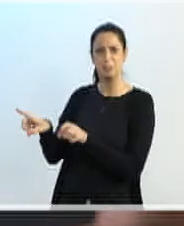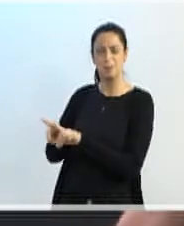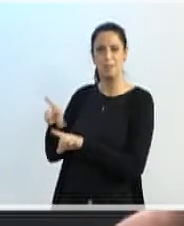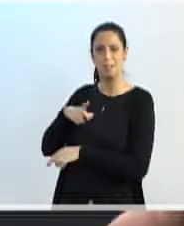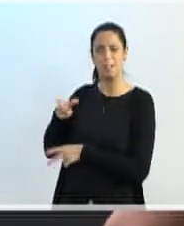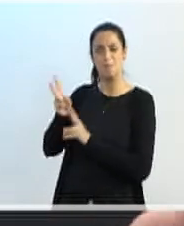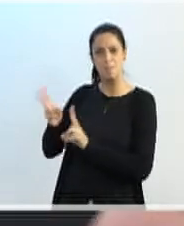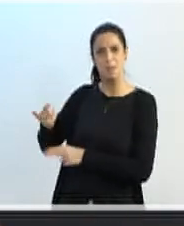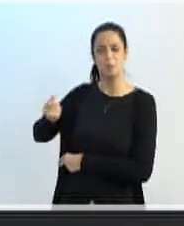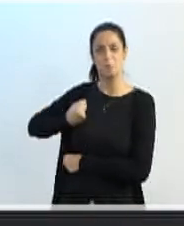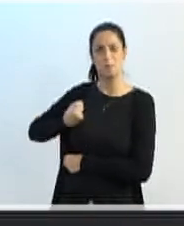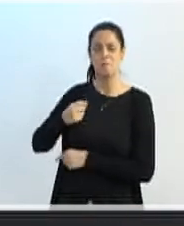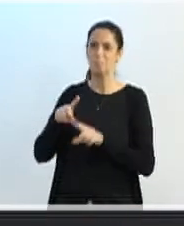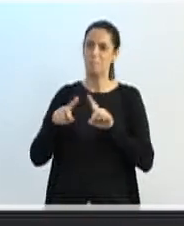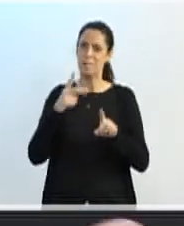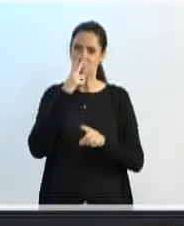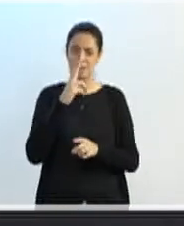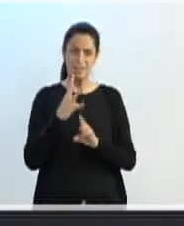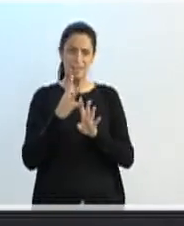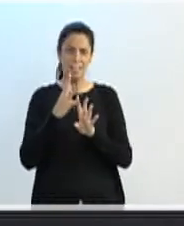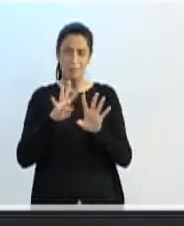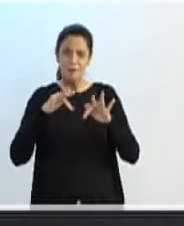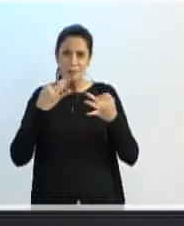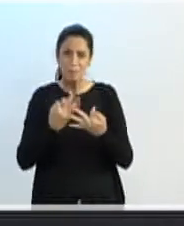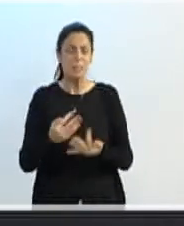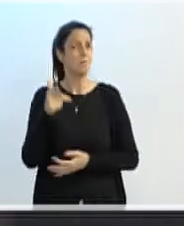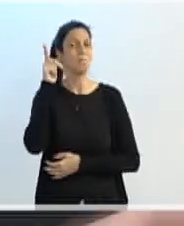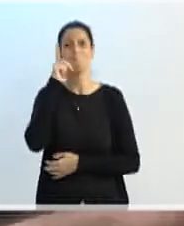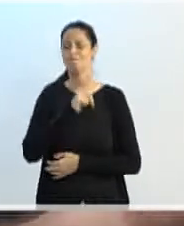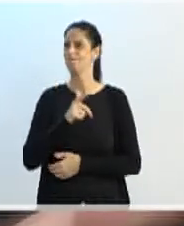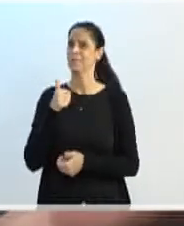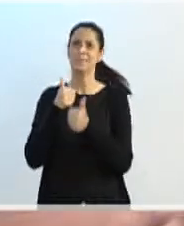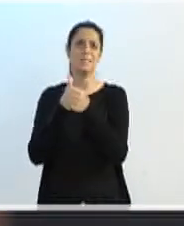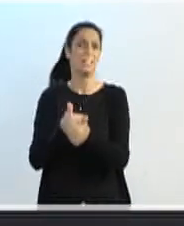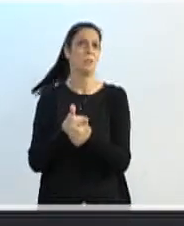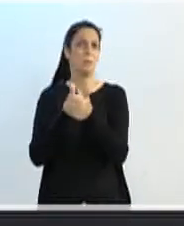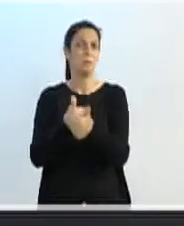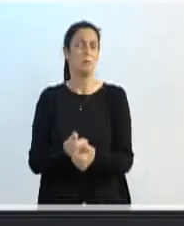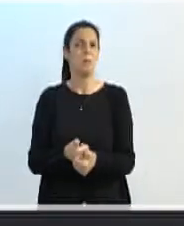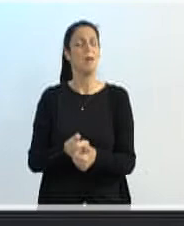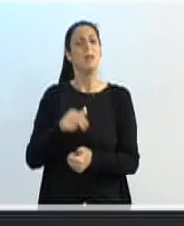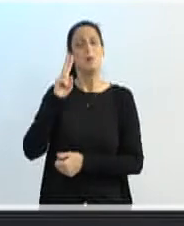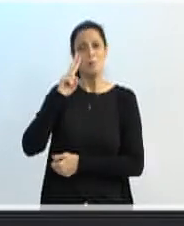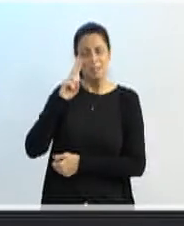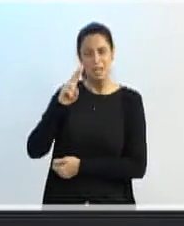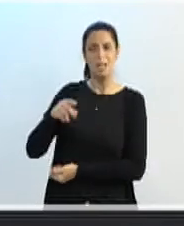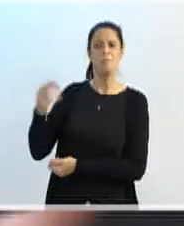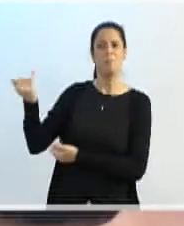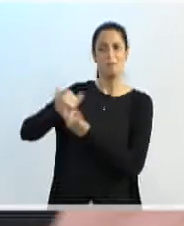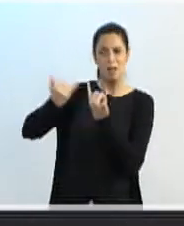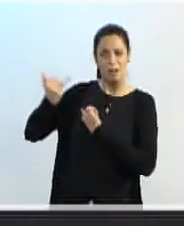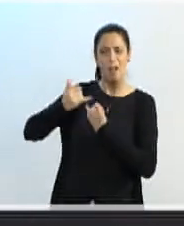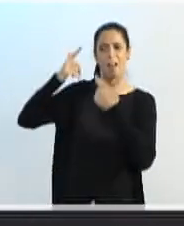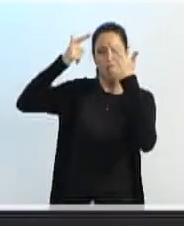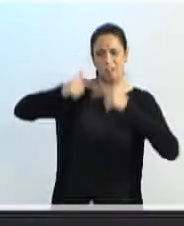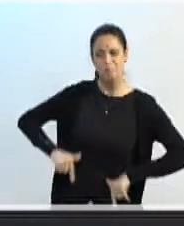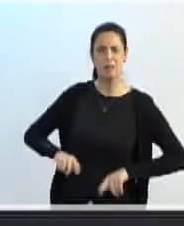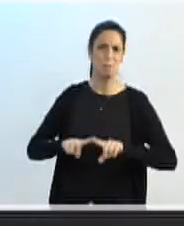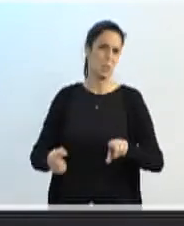esse acompanhamento que se dizia que era transparente para toda a sociedade. Só queria entender isso. E, lógico,